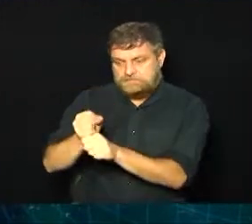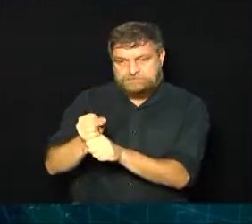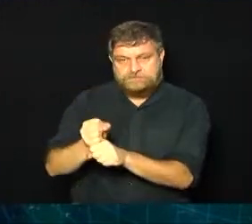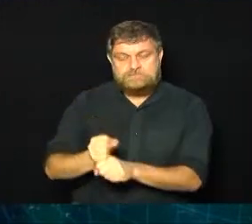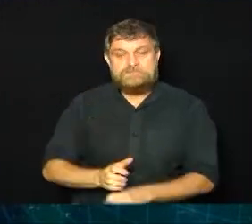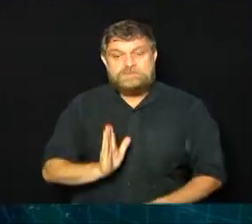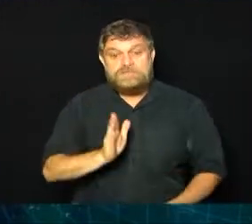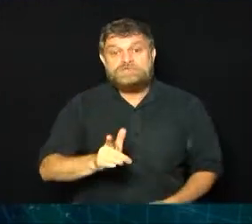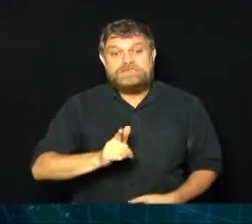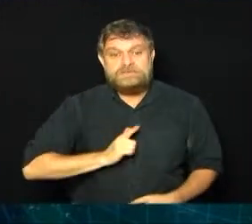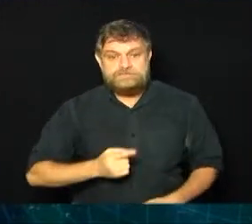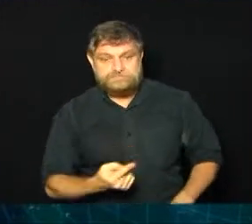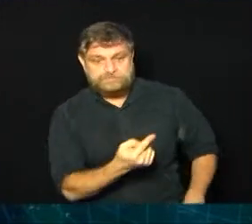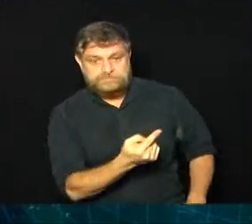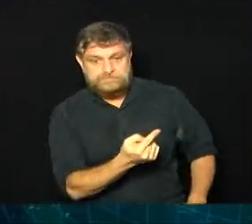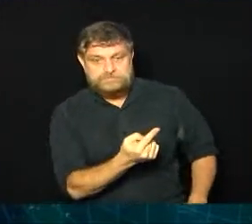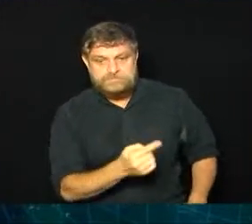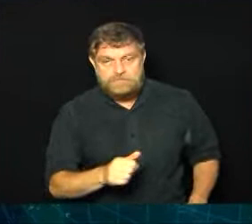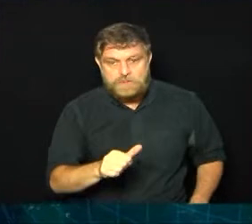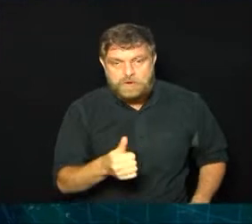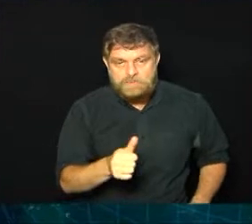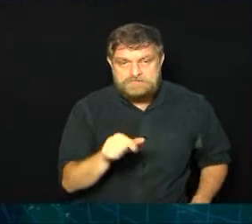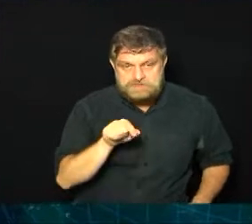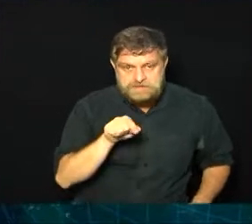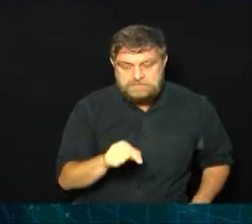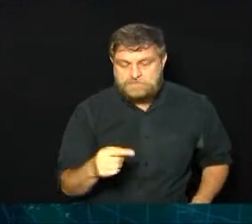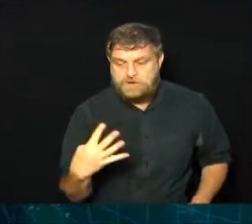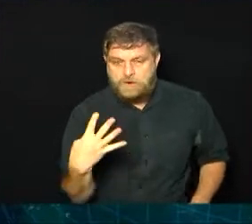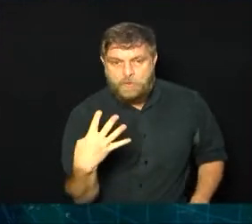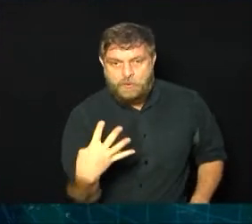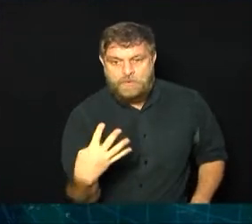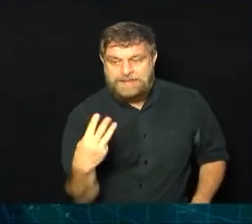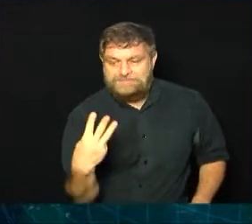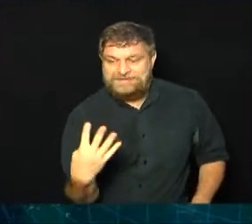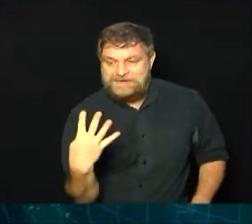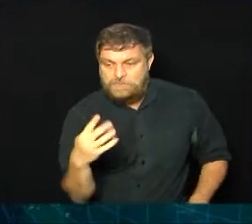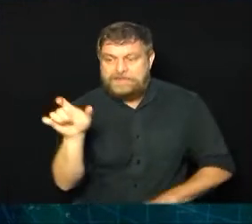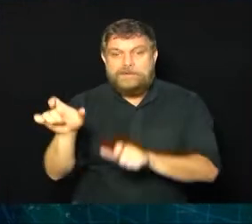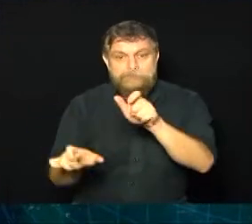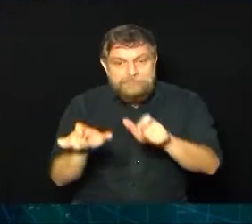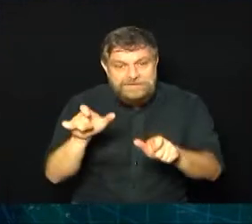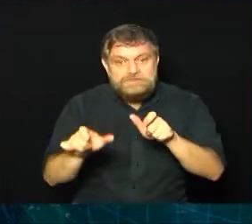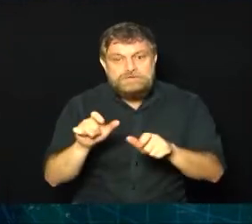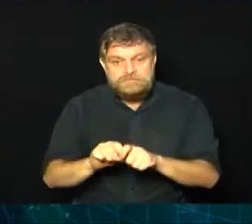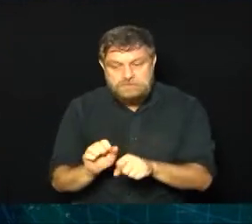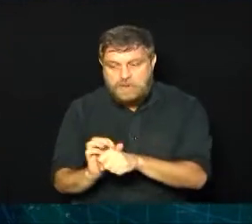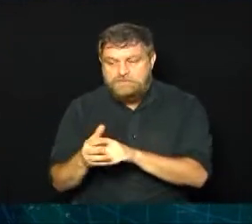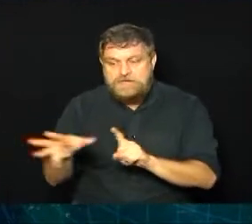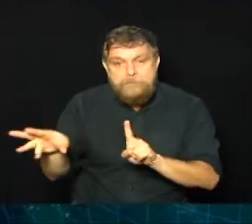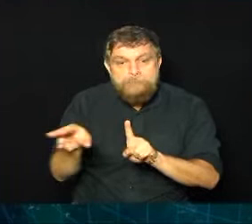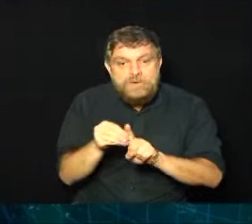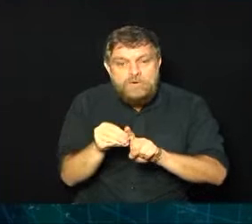região já registrou, olha só, 11.434 mortes devido ao novo